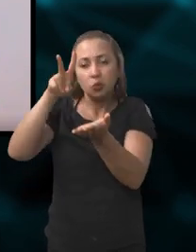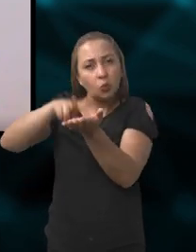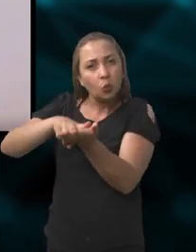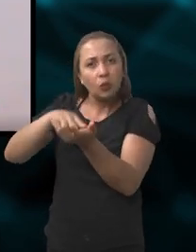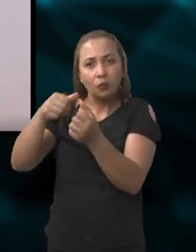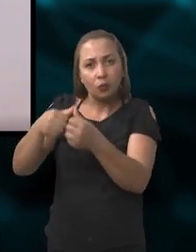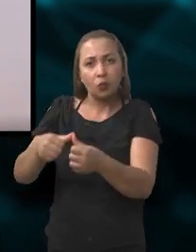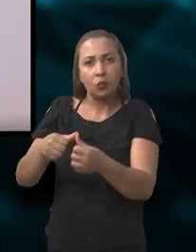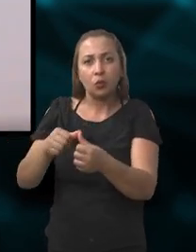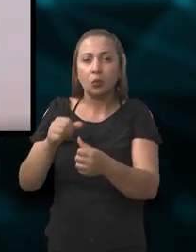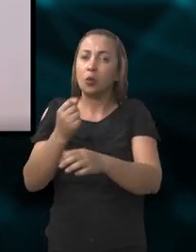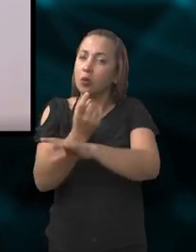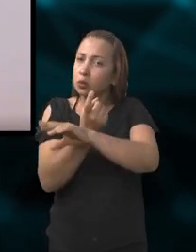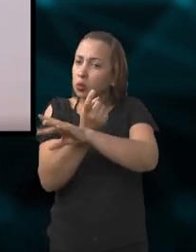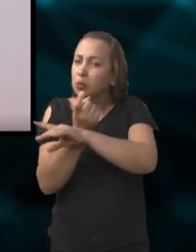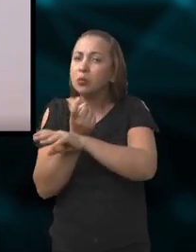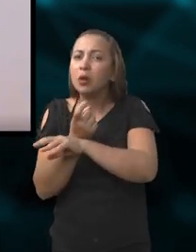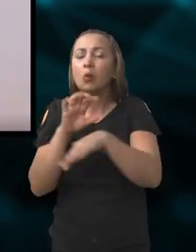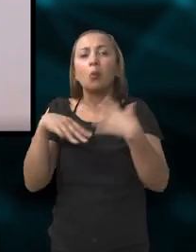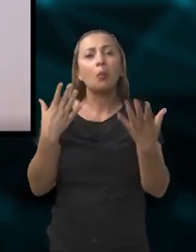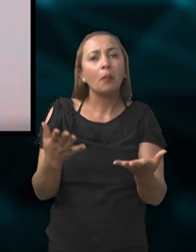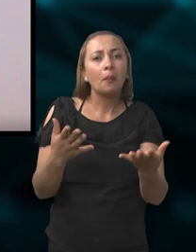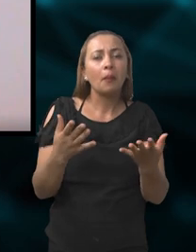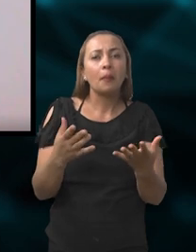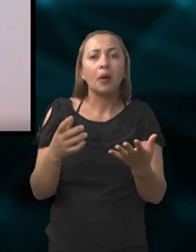escorpião, da quantidade de veneno inoculada.